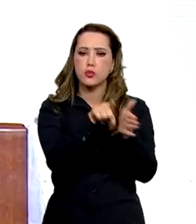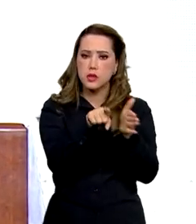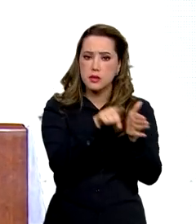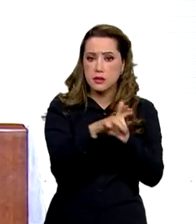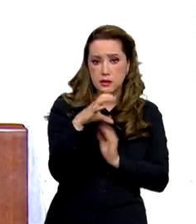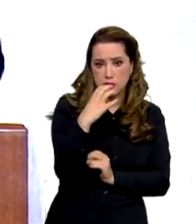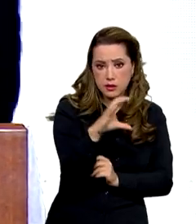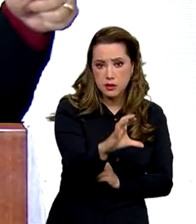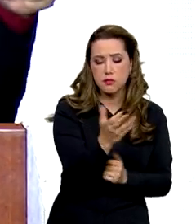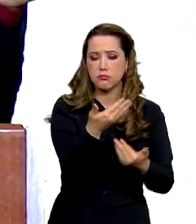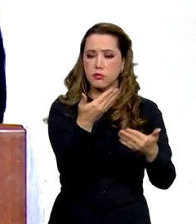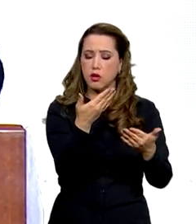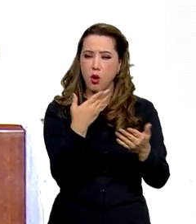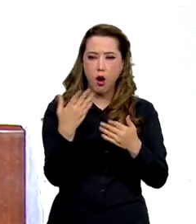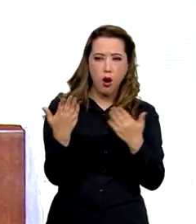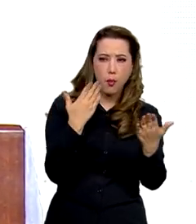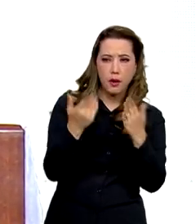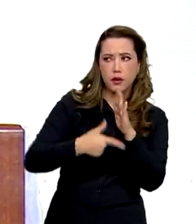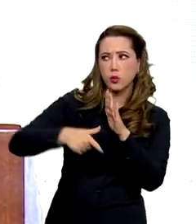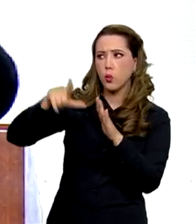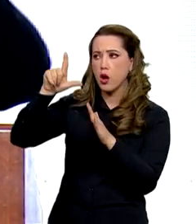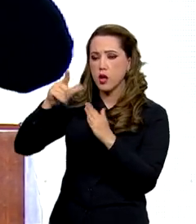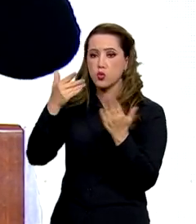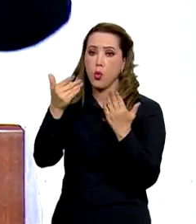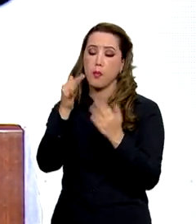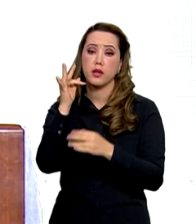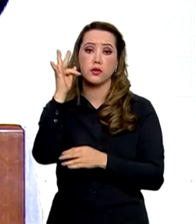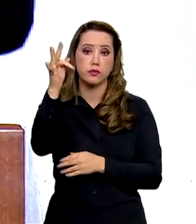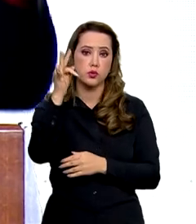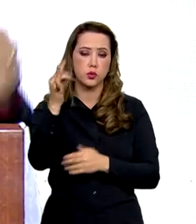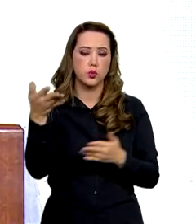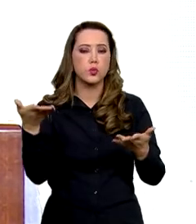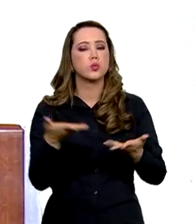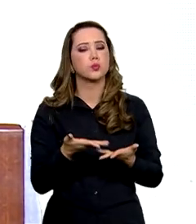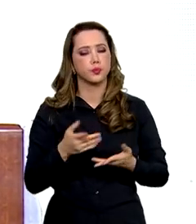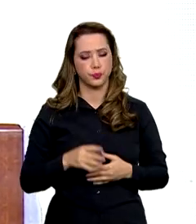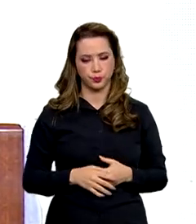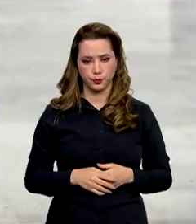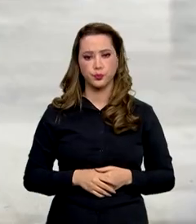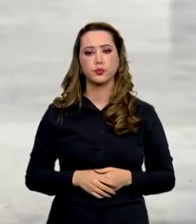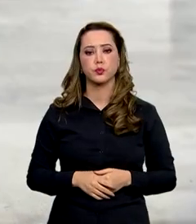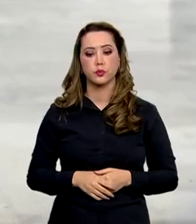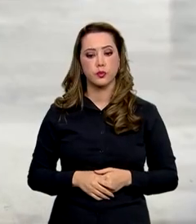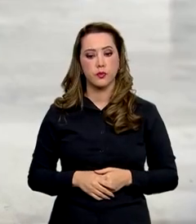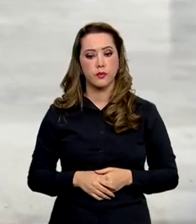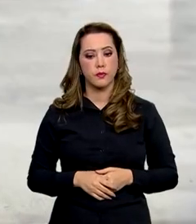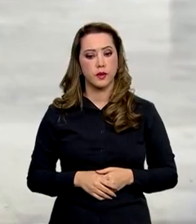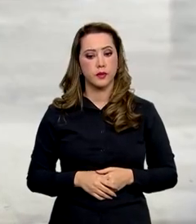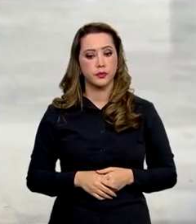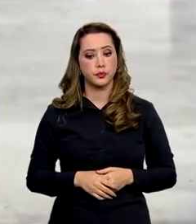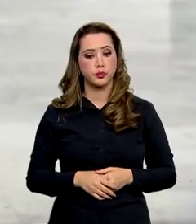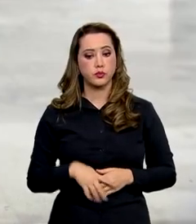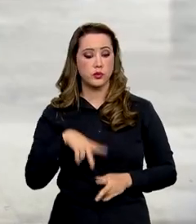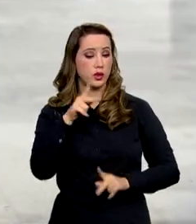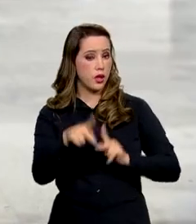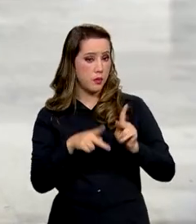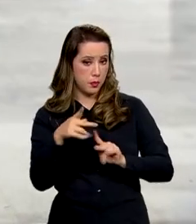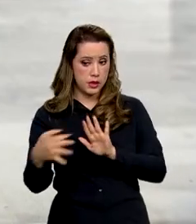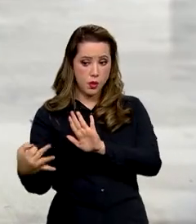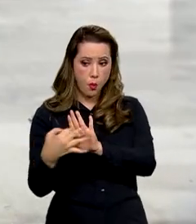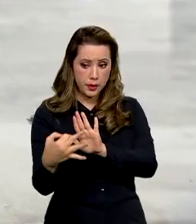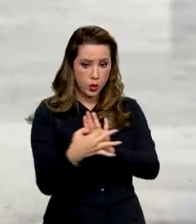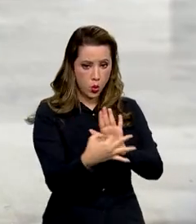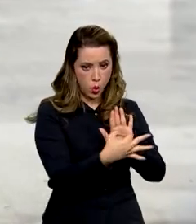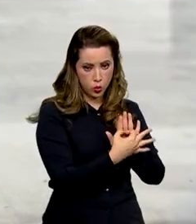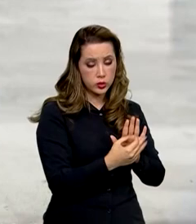o presente, olhando o passado, analisando o presente, projetando o futuro. A população pôde cooperar de três